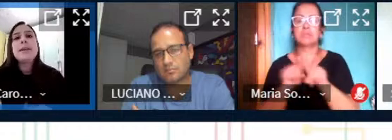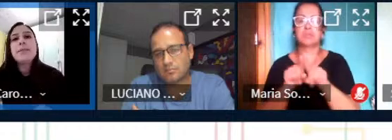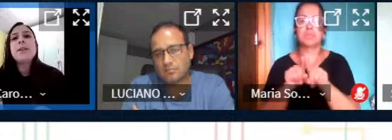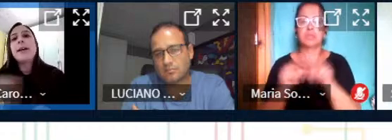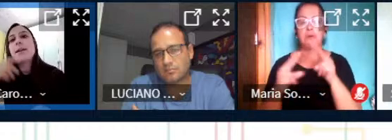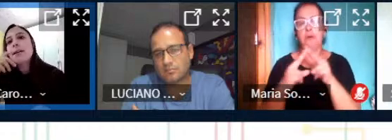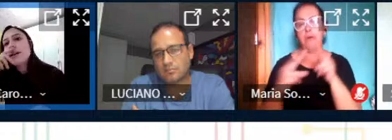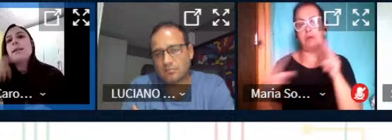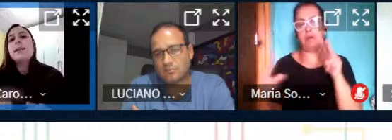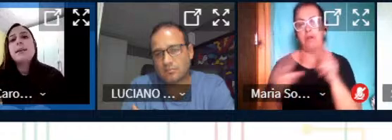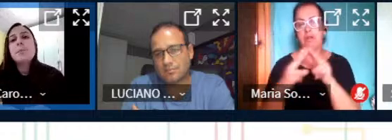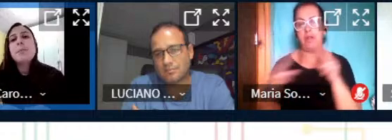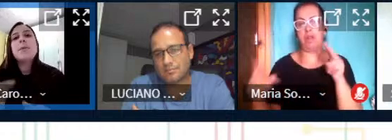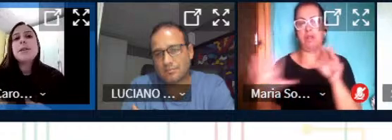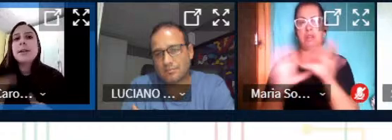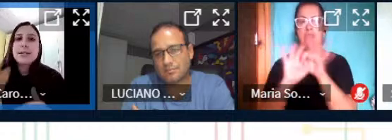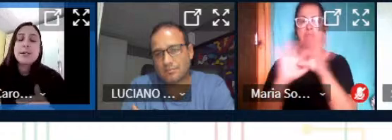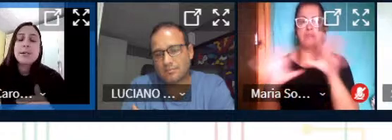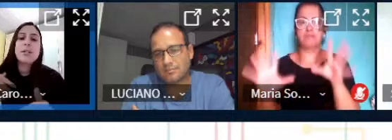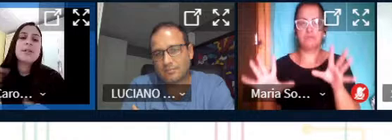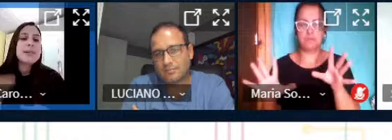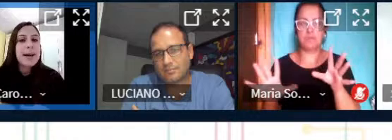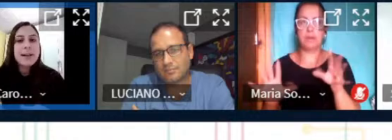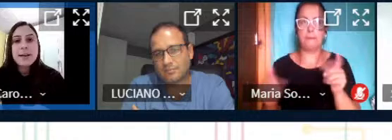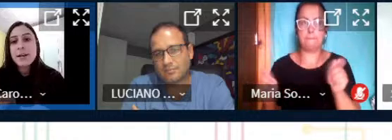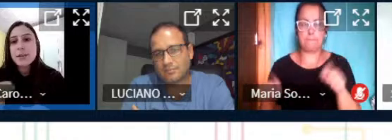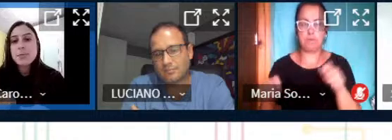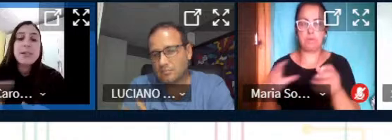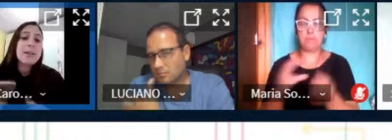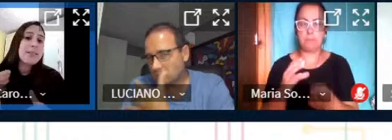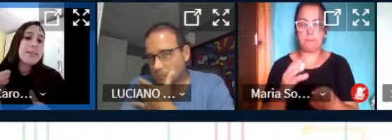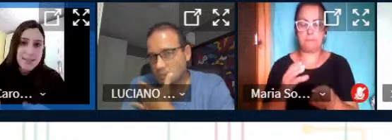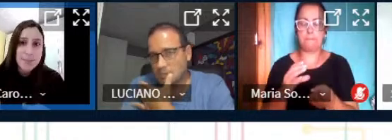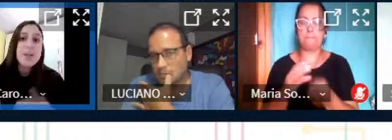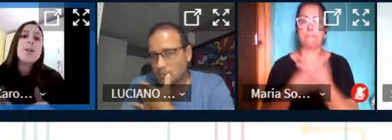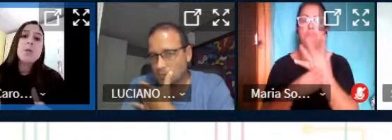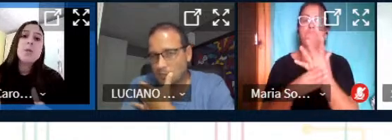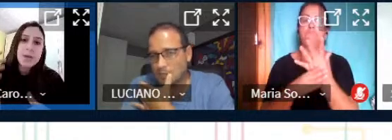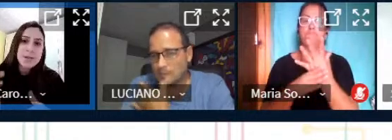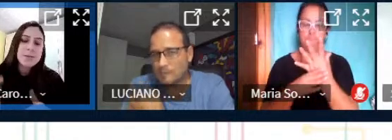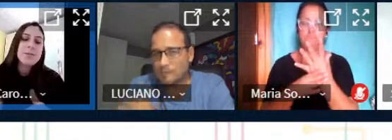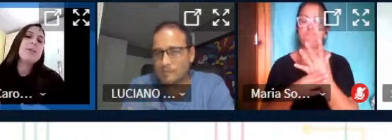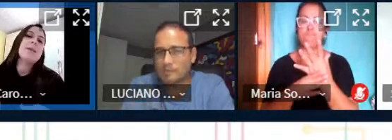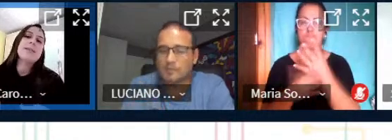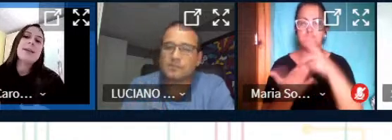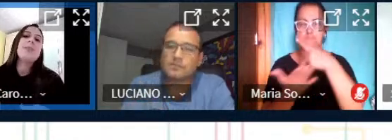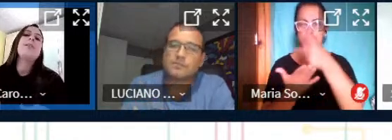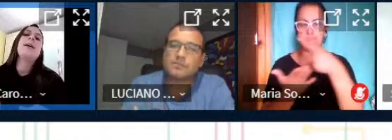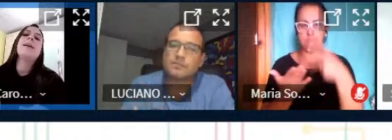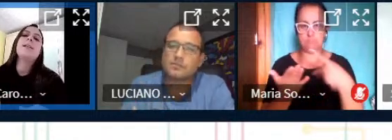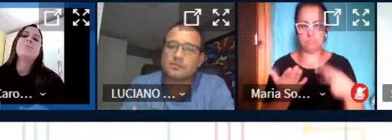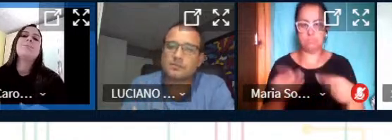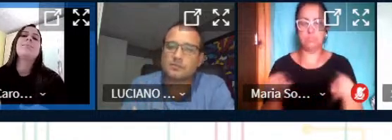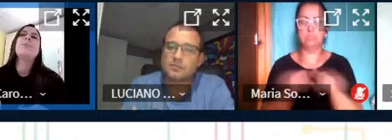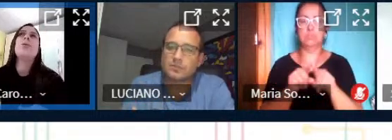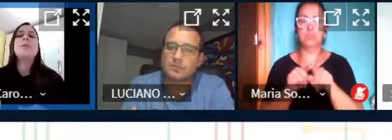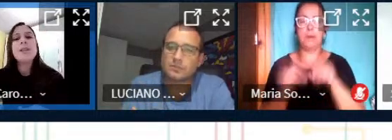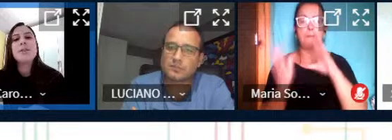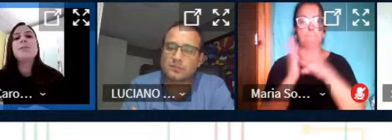livre né que permite a criação de design e de modelo 3D tudo isso baseado no